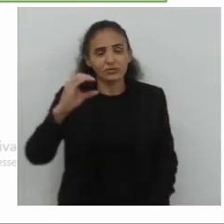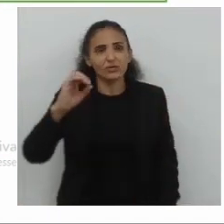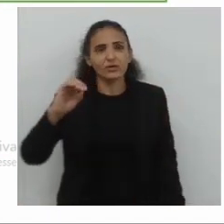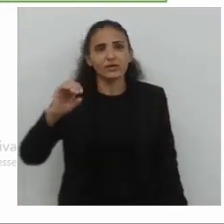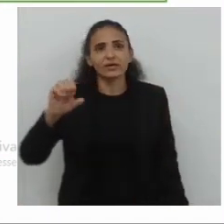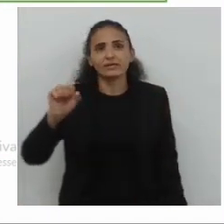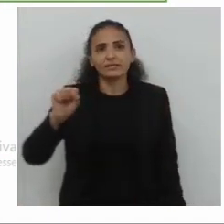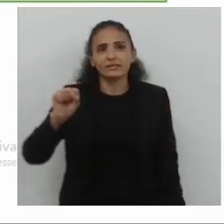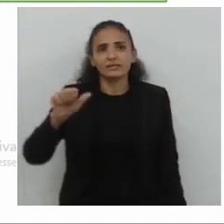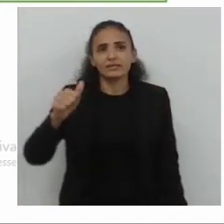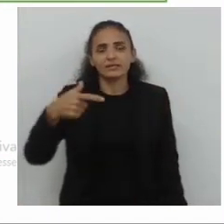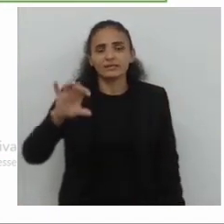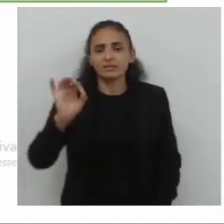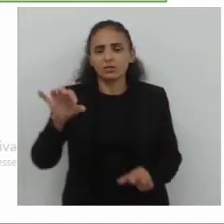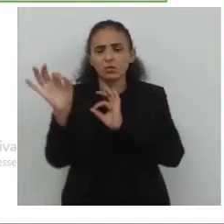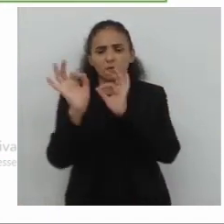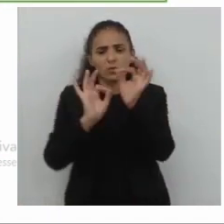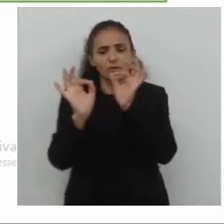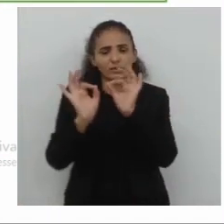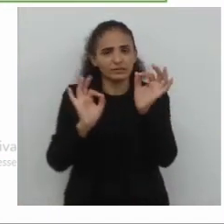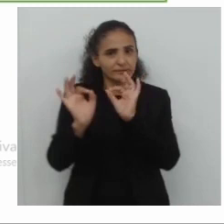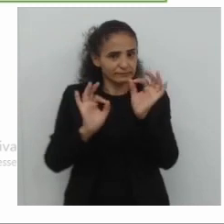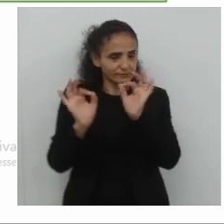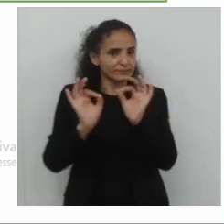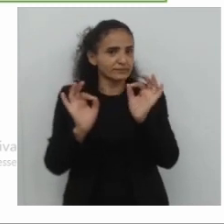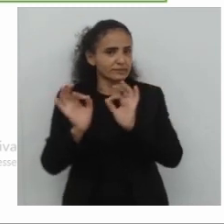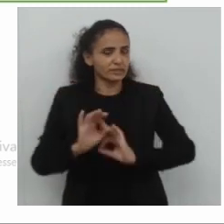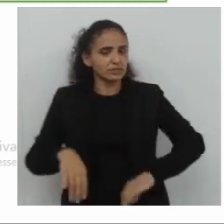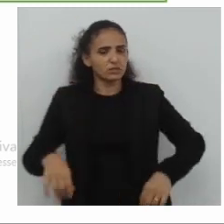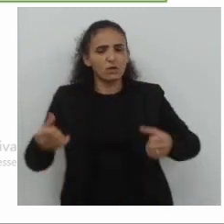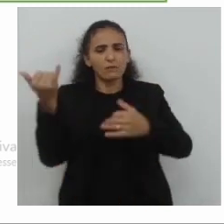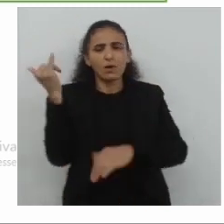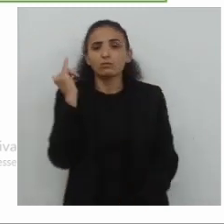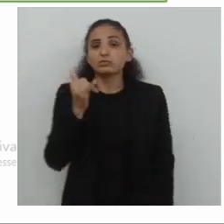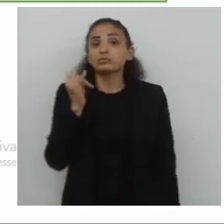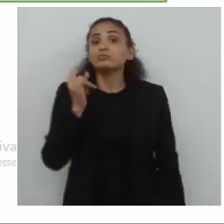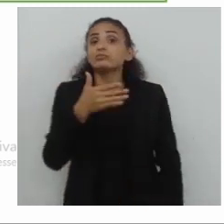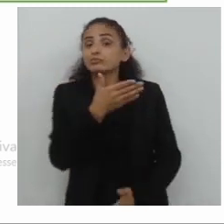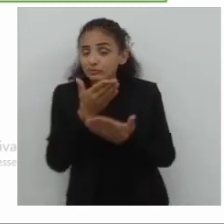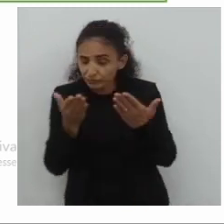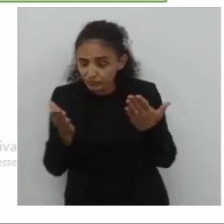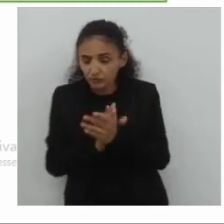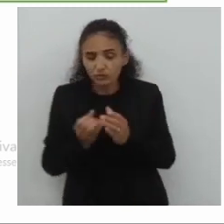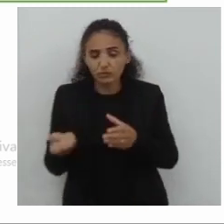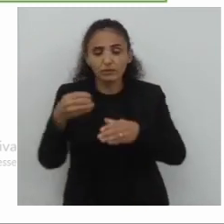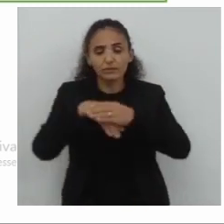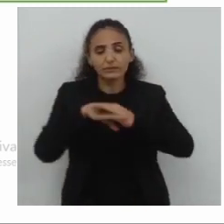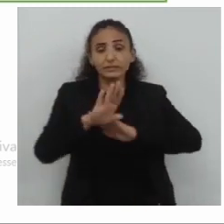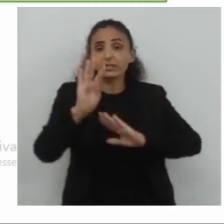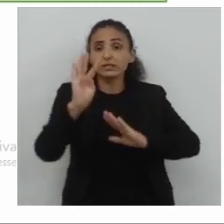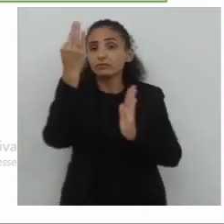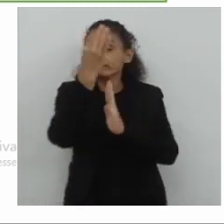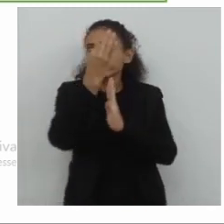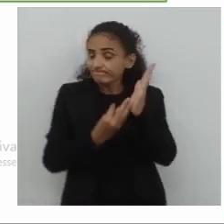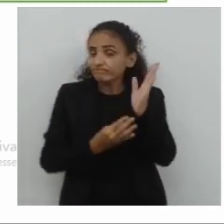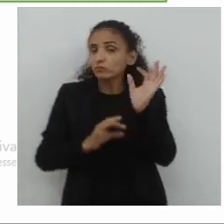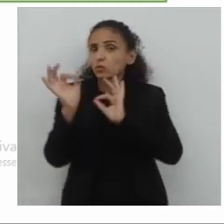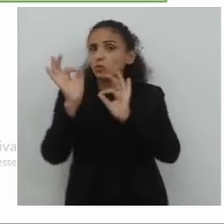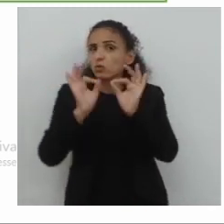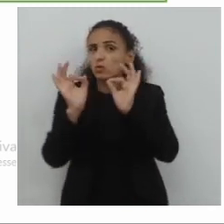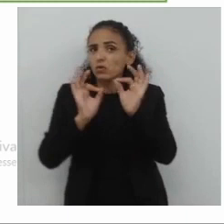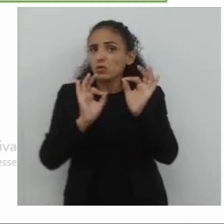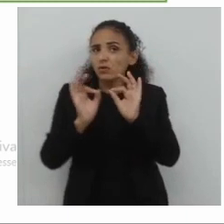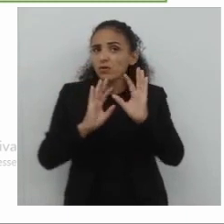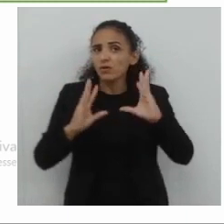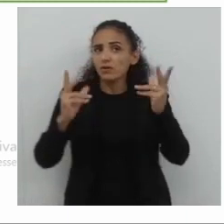Coesão é a harmonia que possibilita a amarração de ideias dentro de um texto. É feita com o